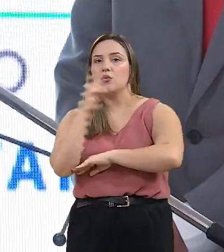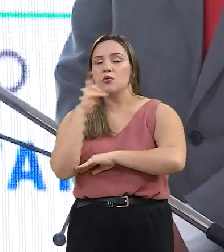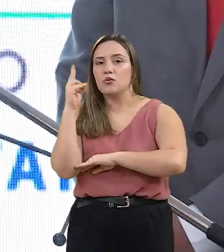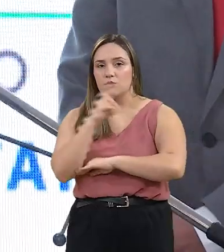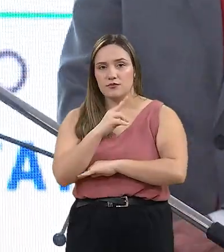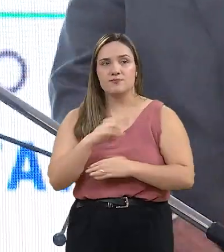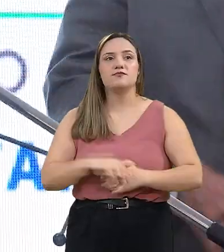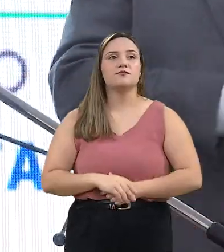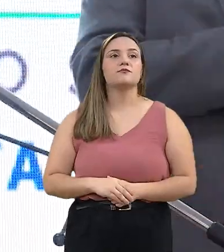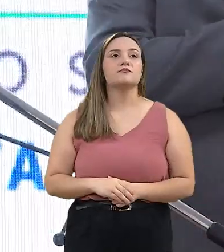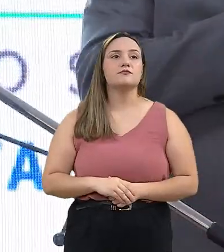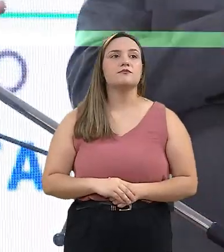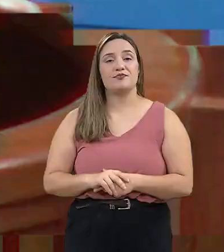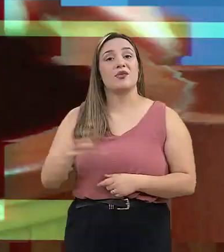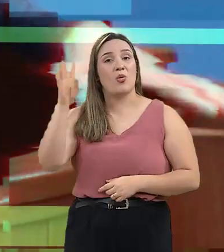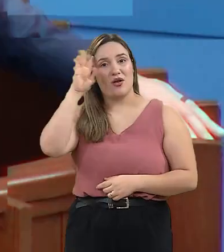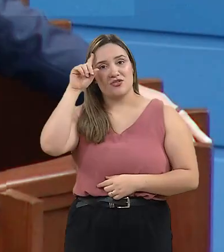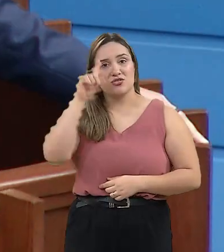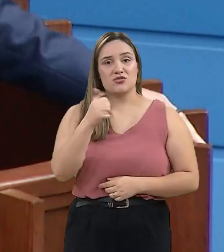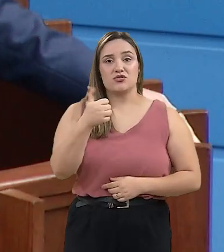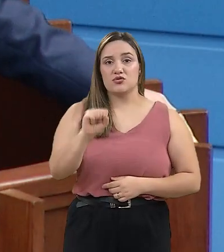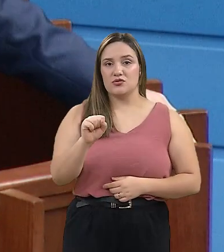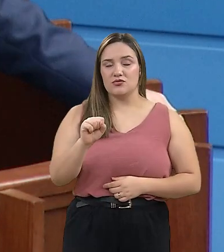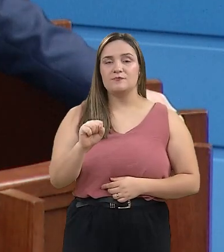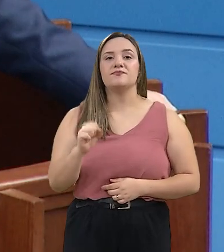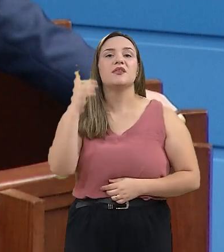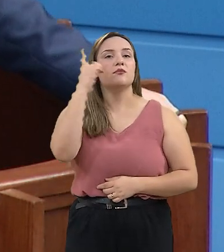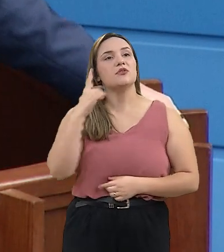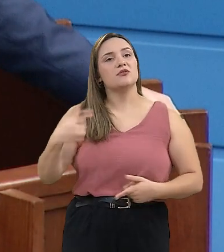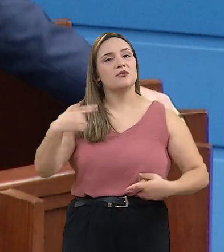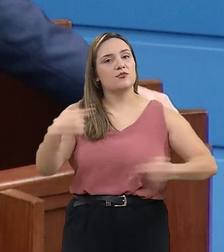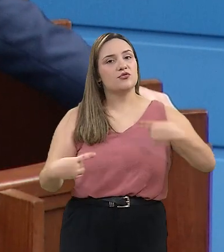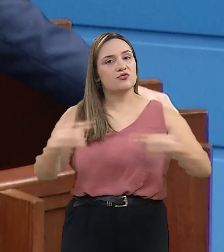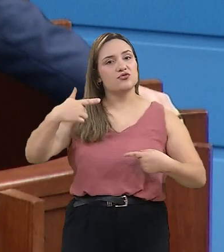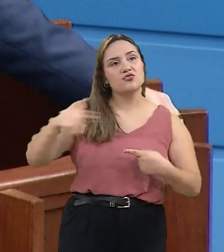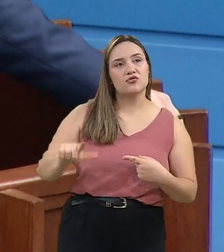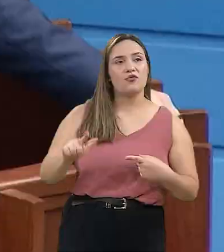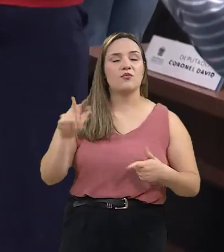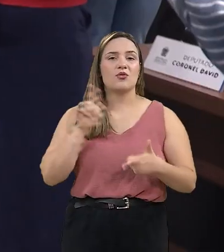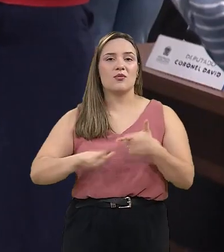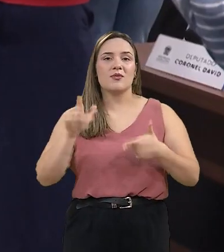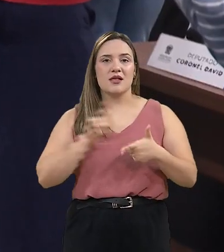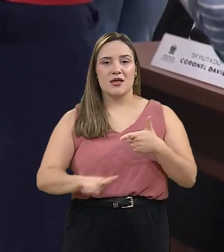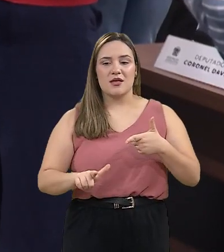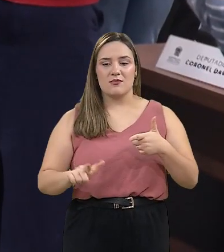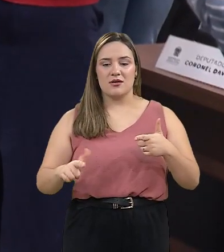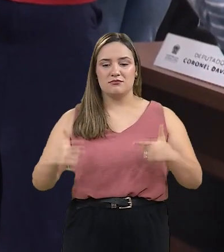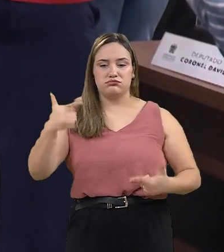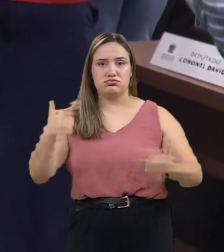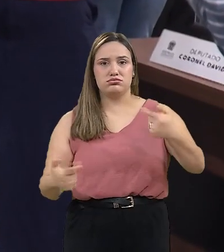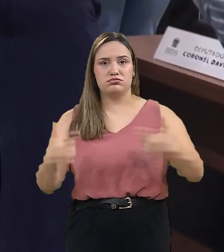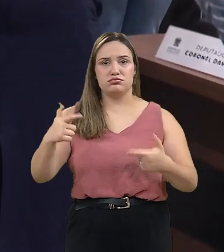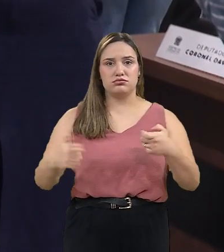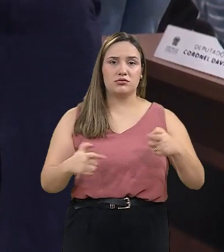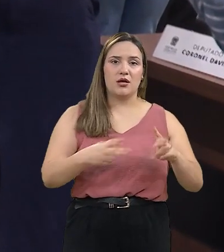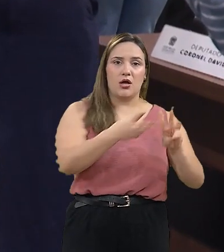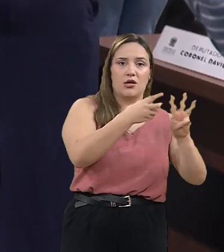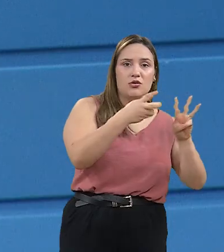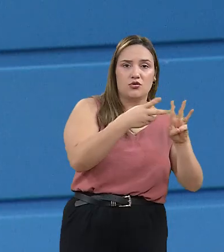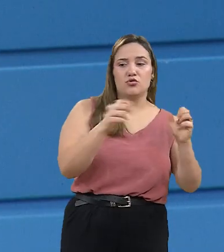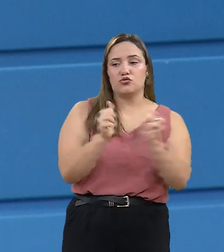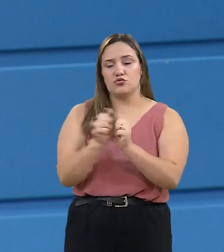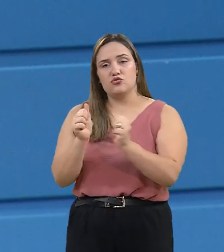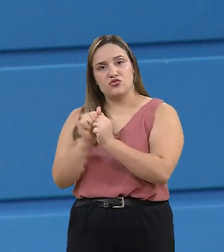para o atendimento emergencial nesse sentido. Na quarta-feira, 18 de setembro, os deputados debateram novamente os conflitos por terra entre